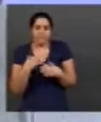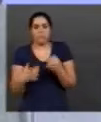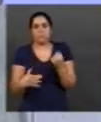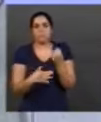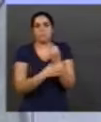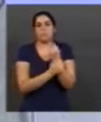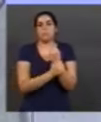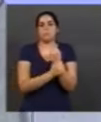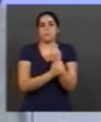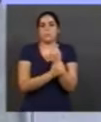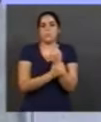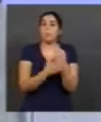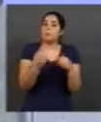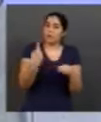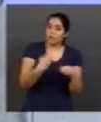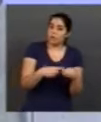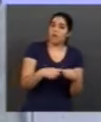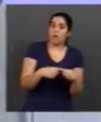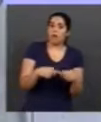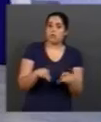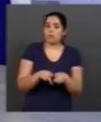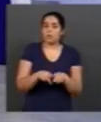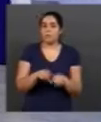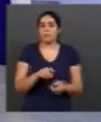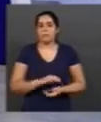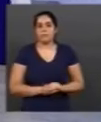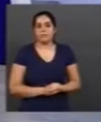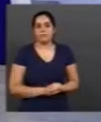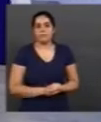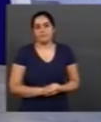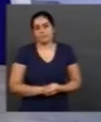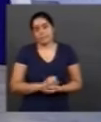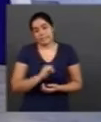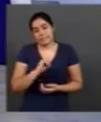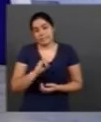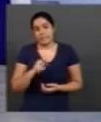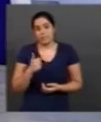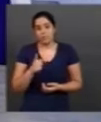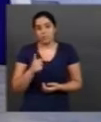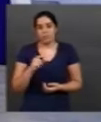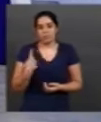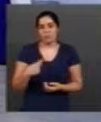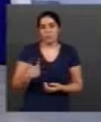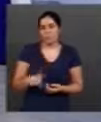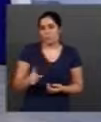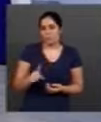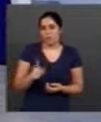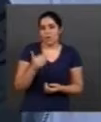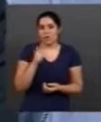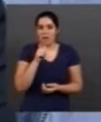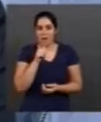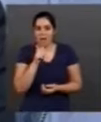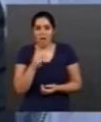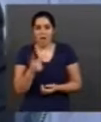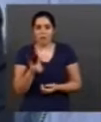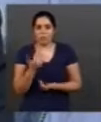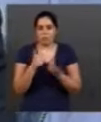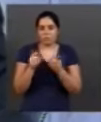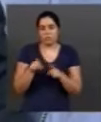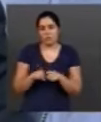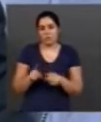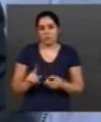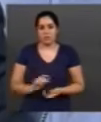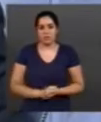para a área urbana, que é o grande consumidor nosso. Se não, nem água, nem alimento. Exatamente. Será que economizar